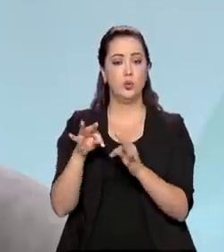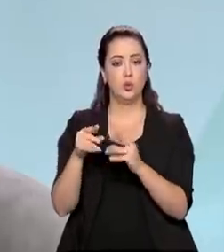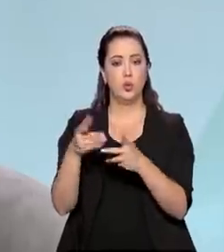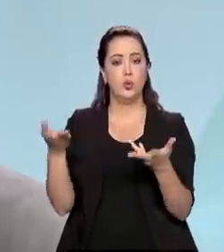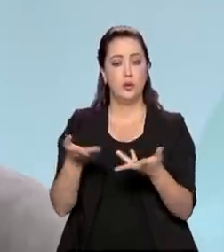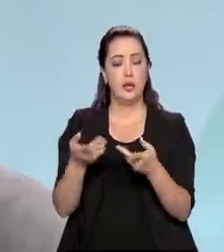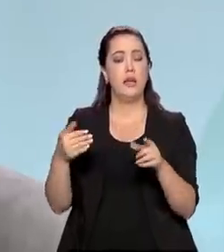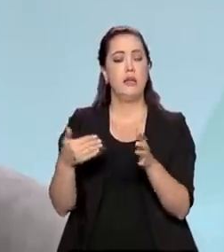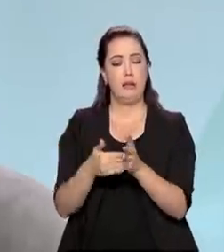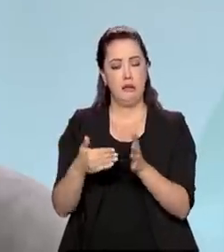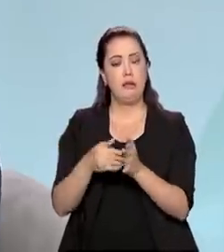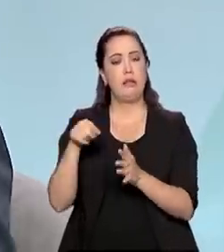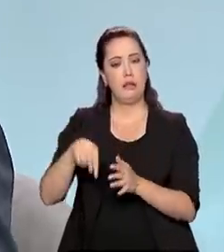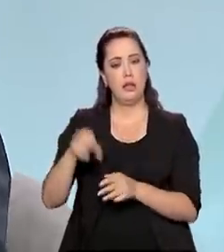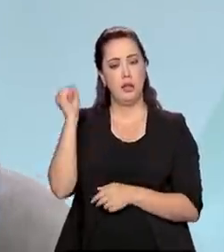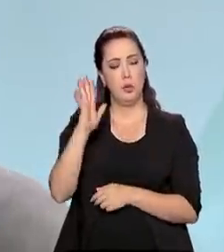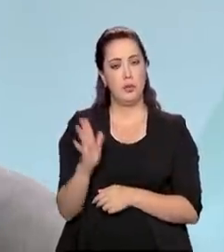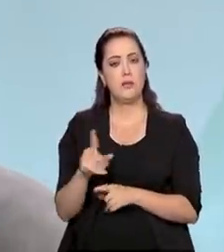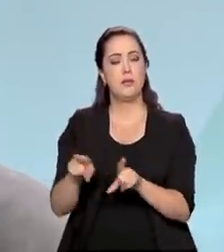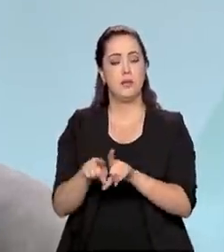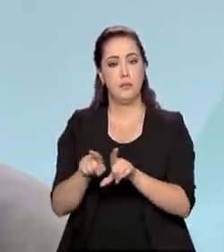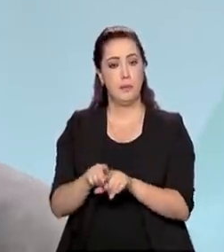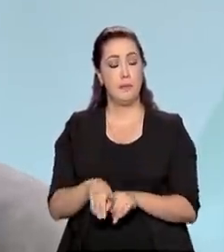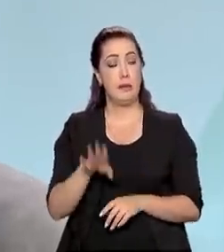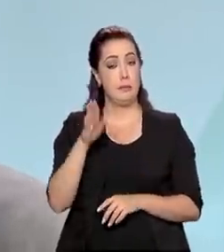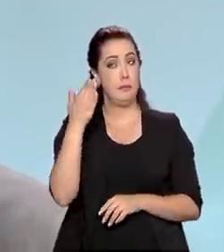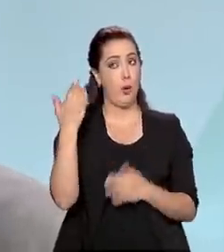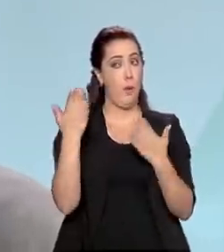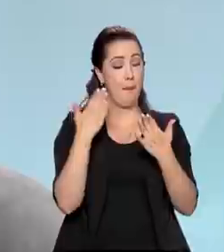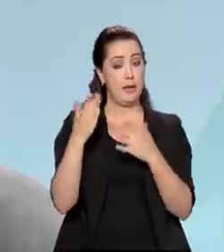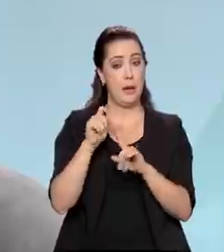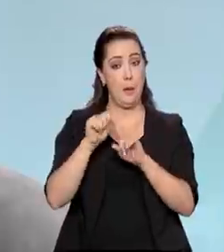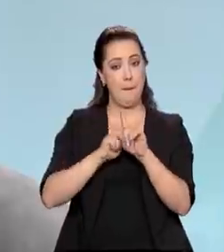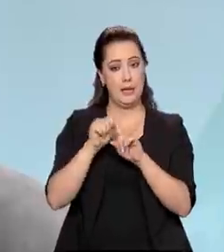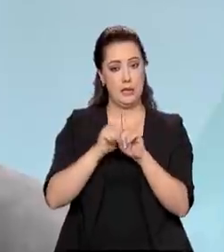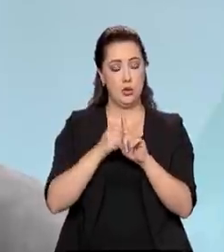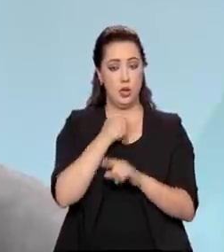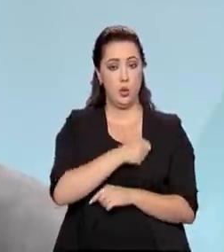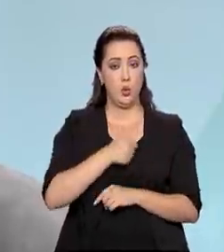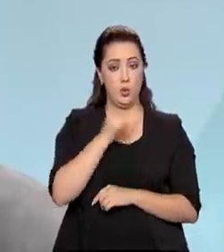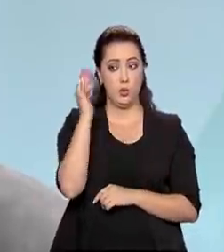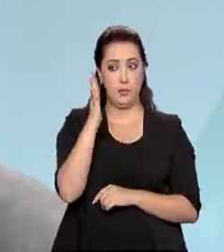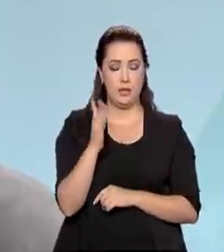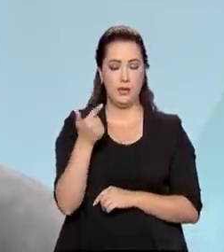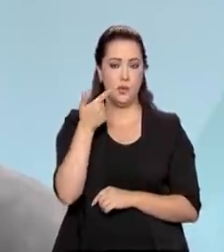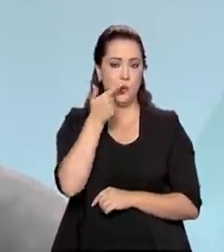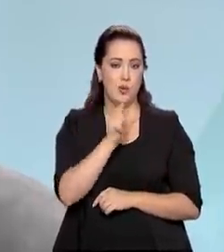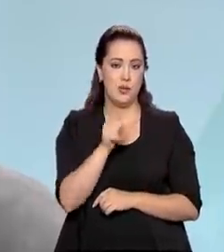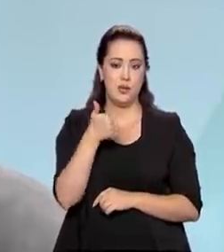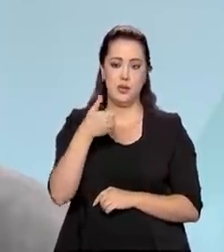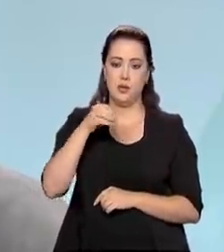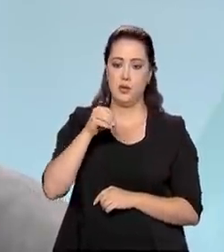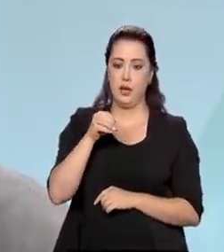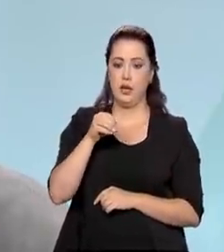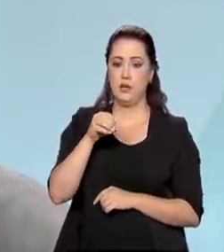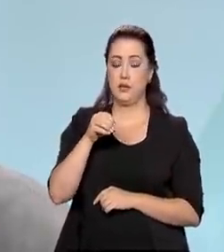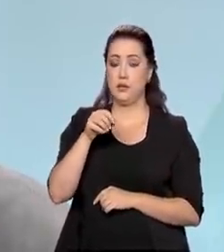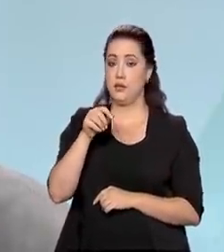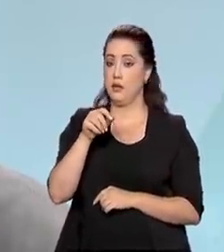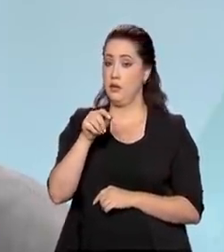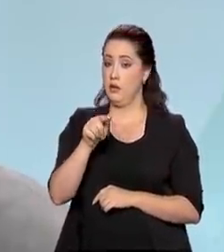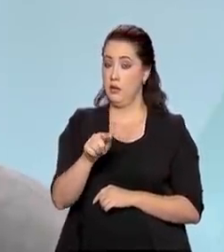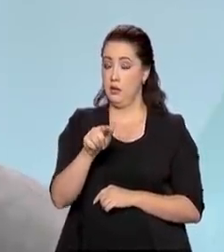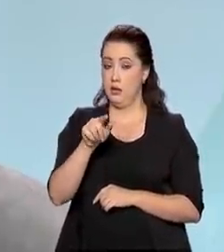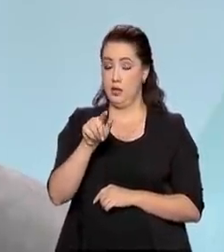e também no Brasil. Para se ter uma ideia, no mês de agosto, agora, no último mês de agosto, o Brasil alcançou 10 gigawatts de capacidade